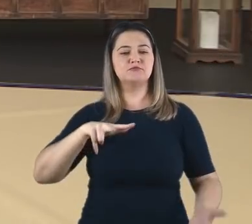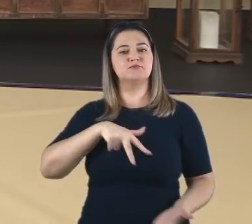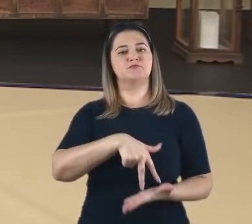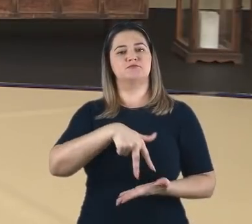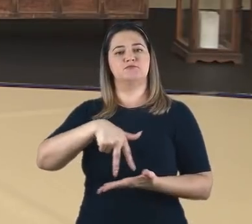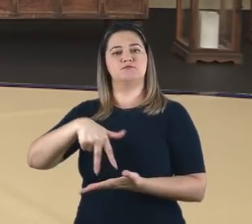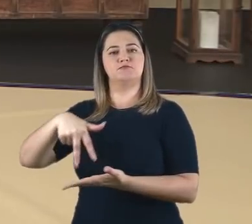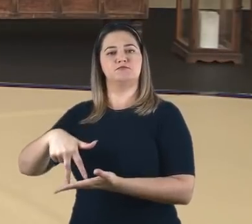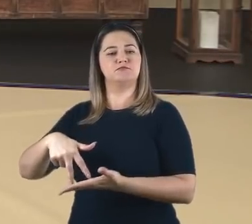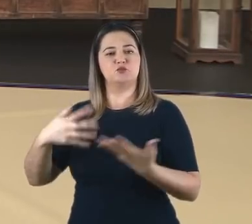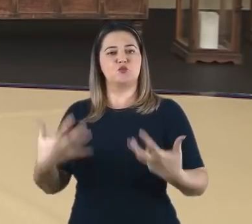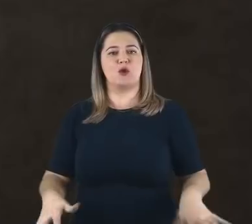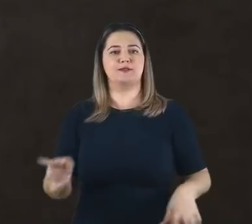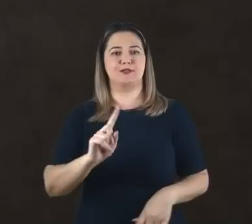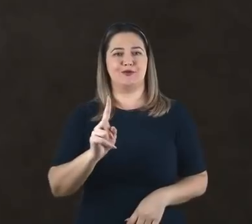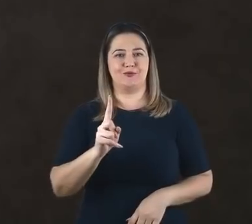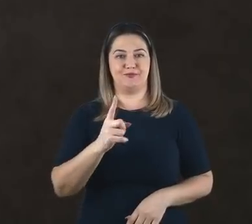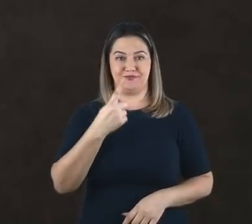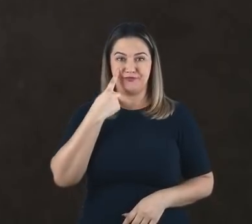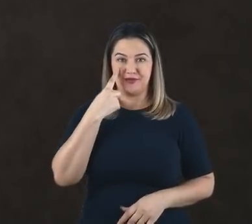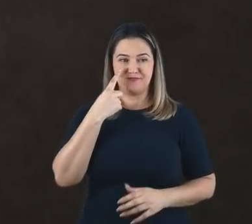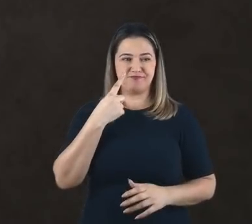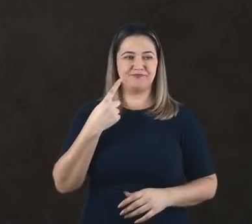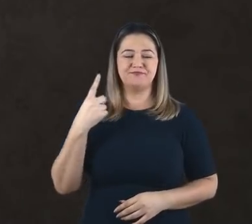falam exatamente isso aqui que eu vou ler para vocês.